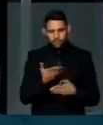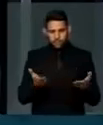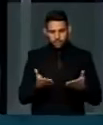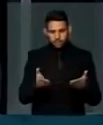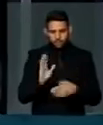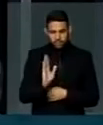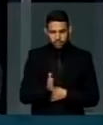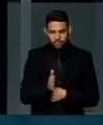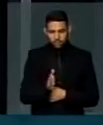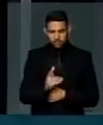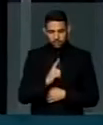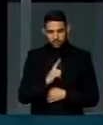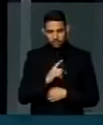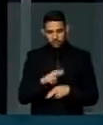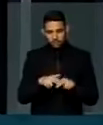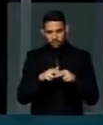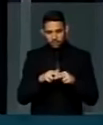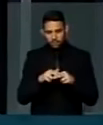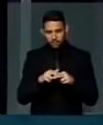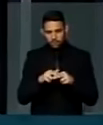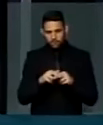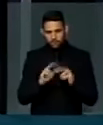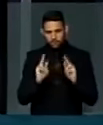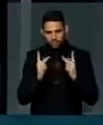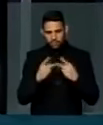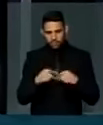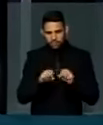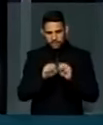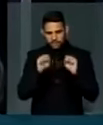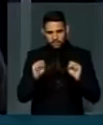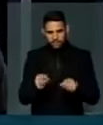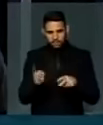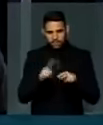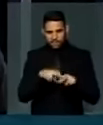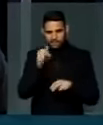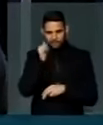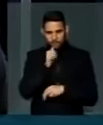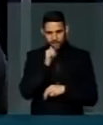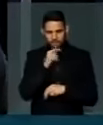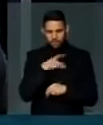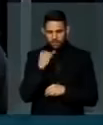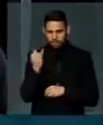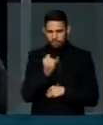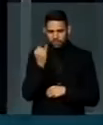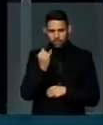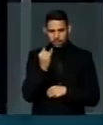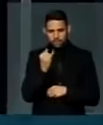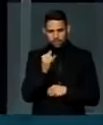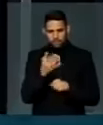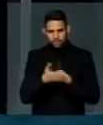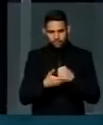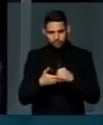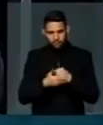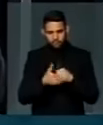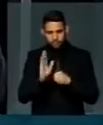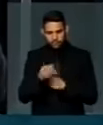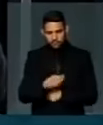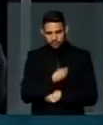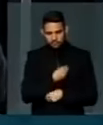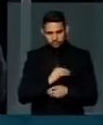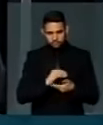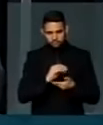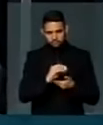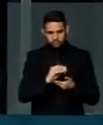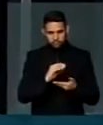isso. Então, a humanização do sistema penitenciário é fundamental. O fundo já existe